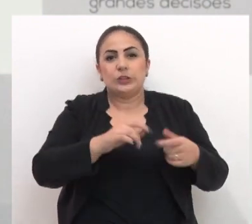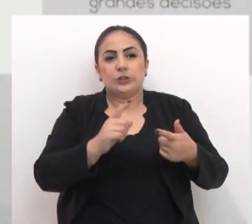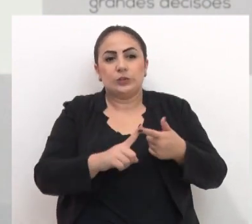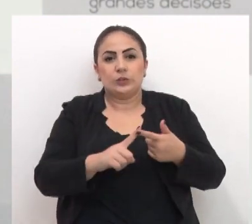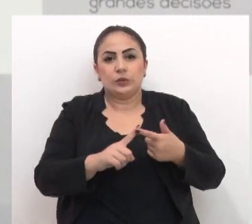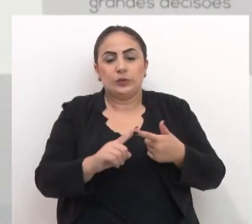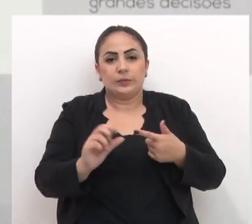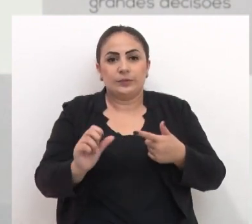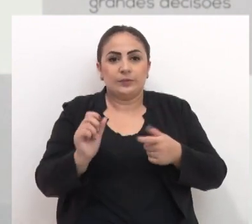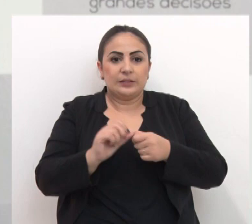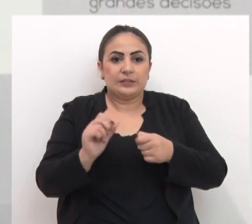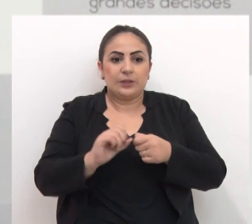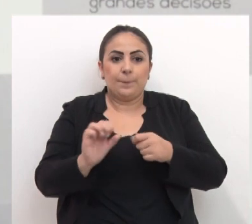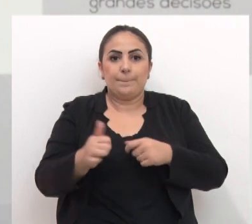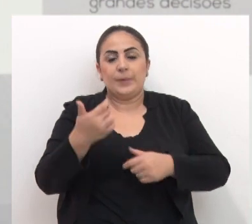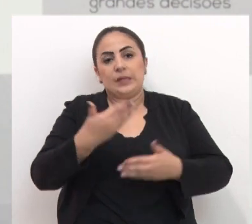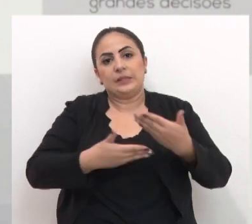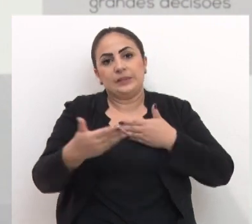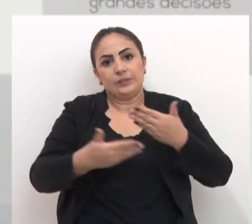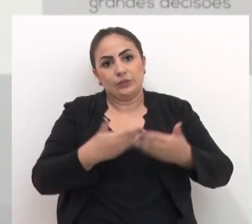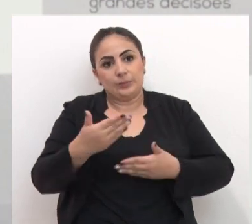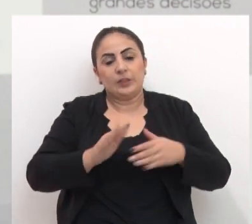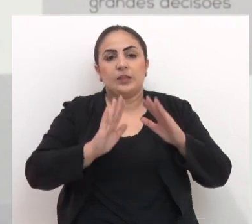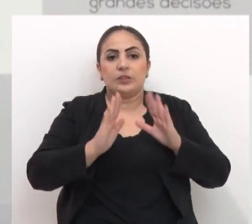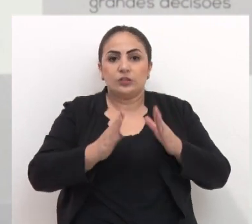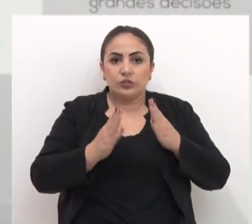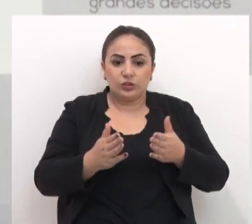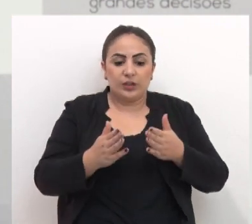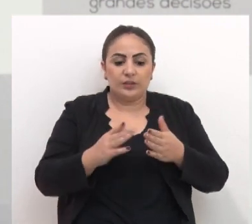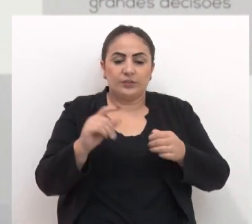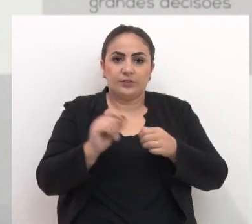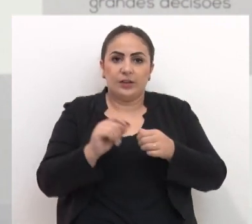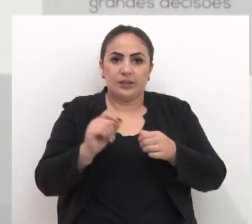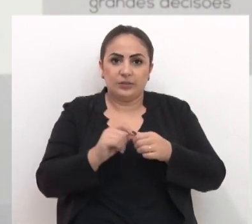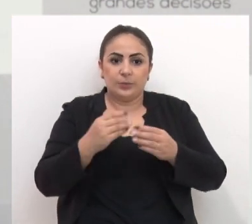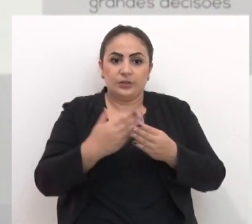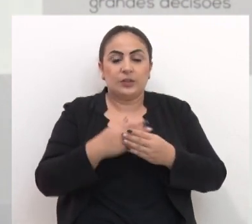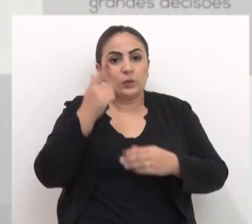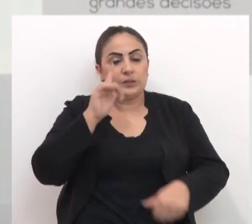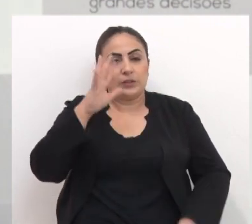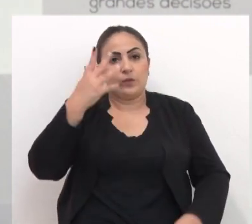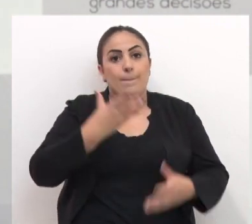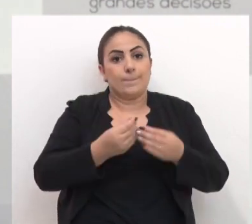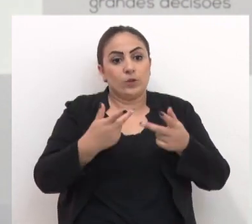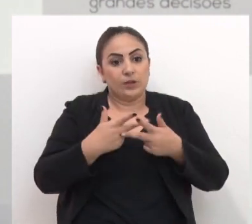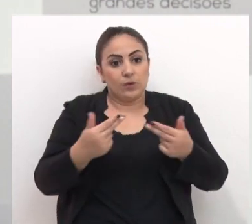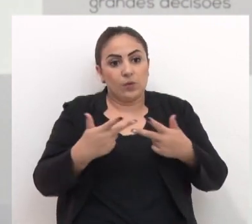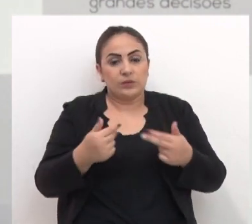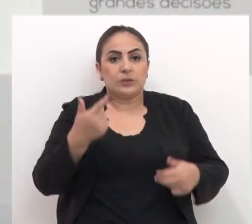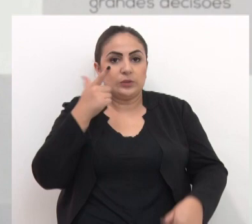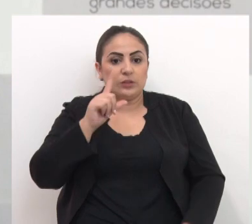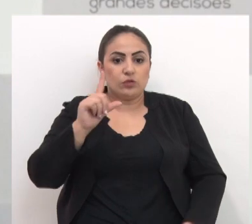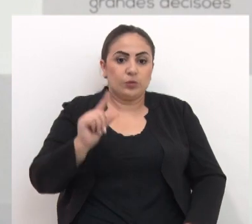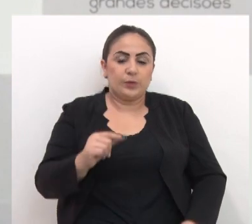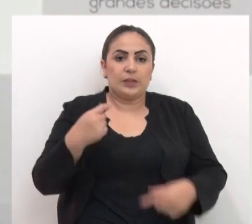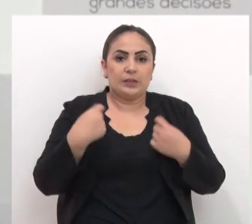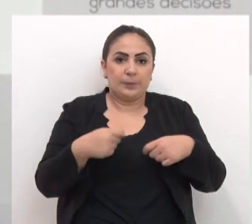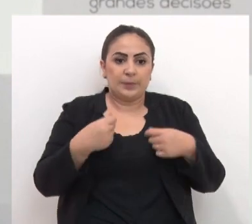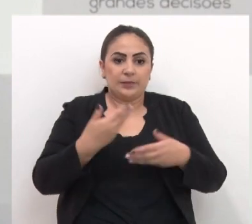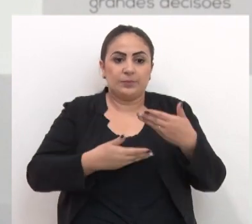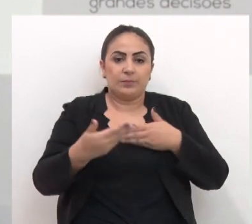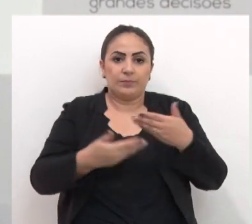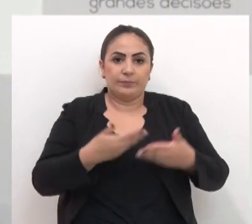fazer um curativo às vezes quando é para fazer um primeiro atendimento já adianta o processo e resolve muitas coisas inclusive